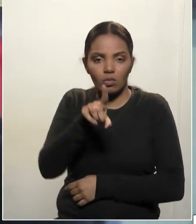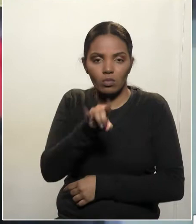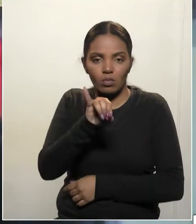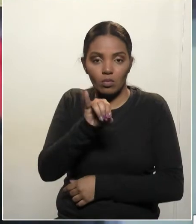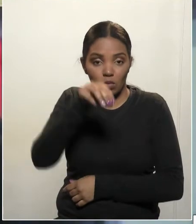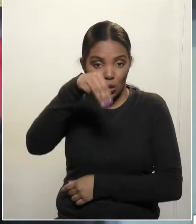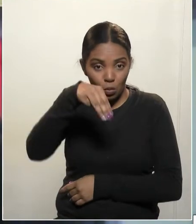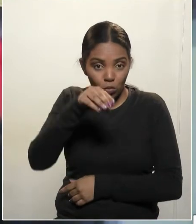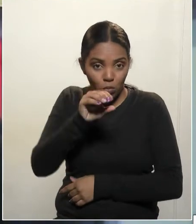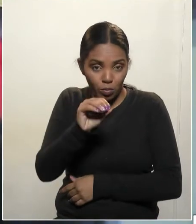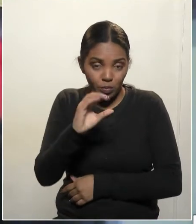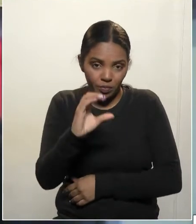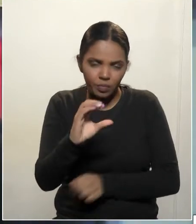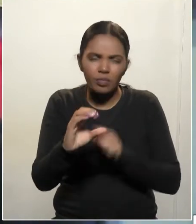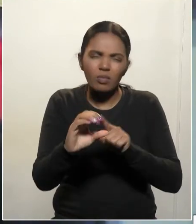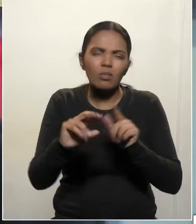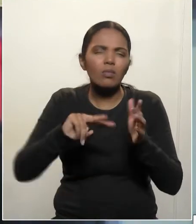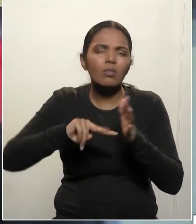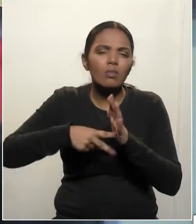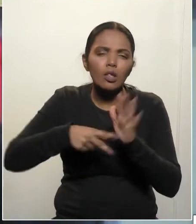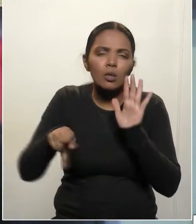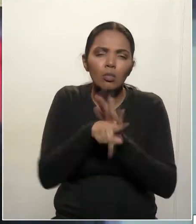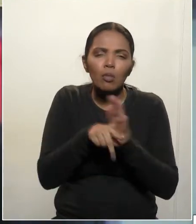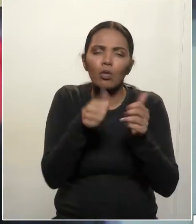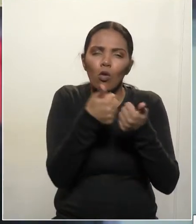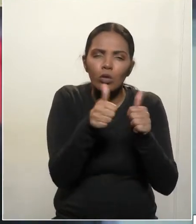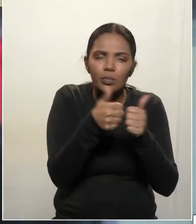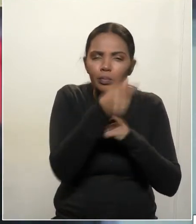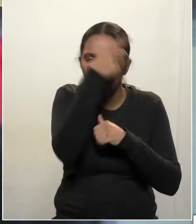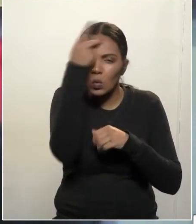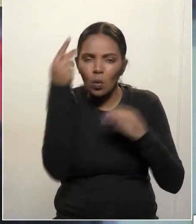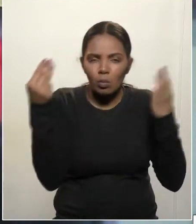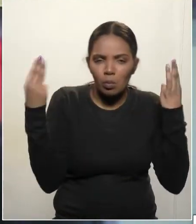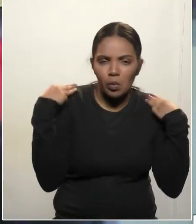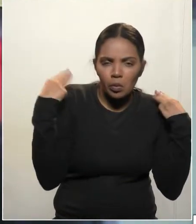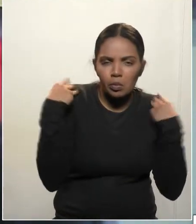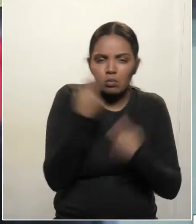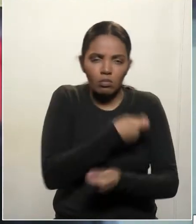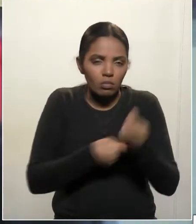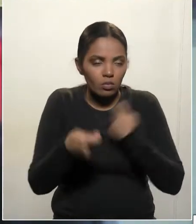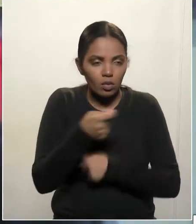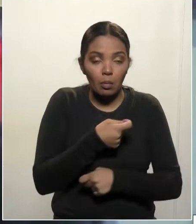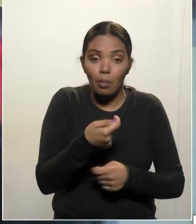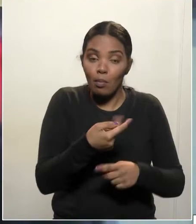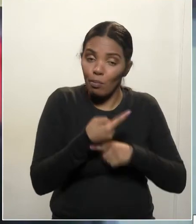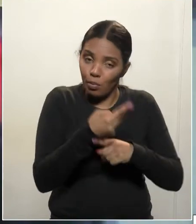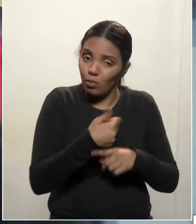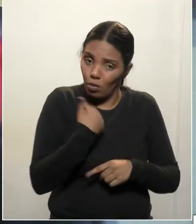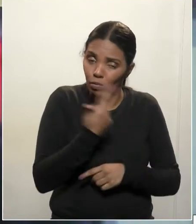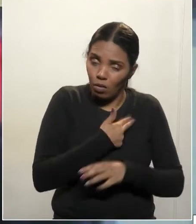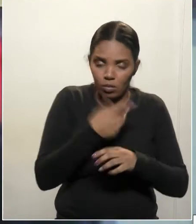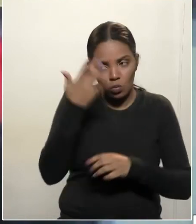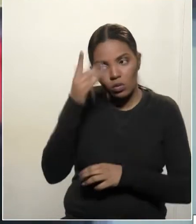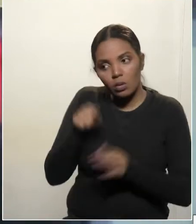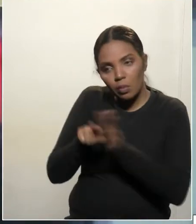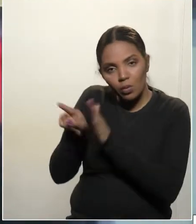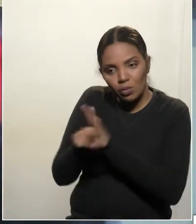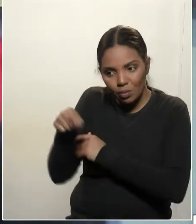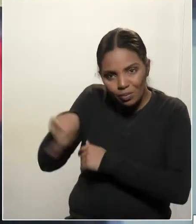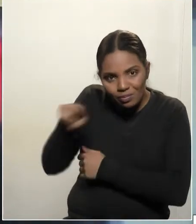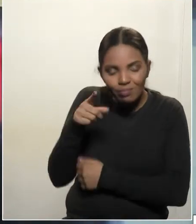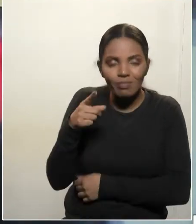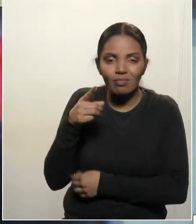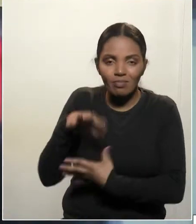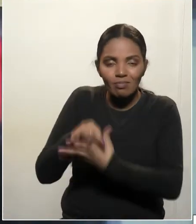trabalhadores rodoviários, nos procurou, não sei se procurou o líder do governo, não sei se procurou o deputado Romarelli, mas nos